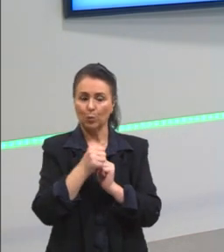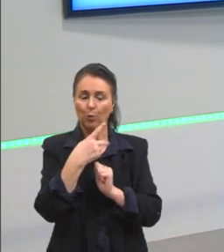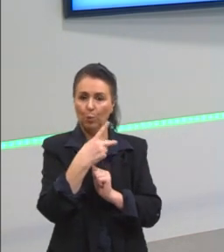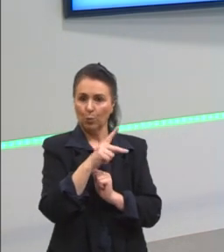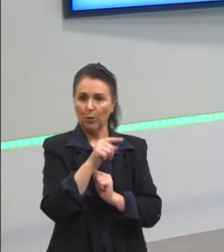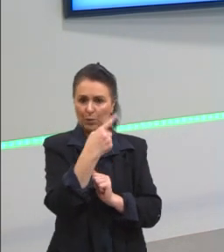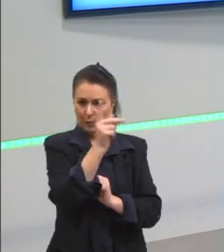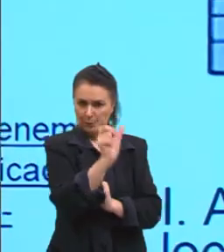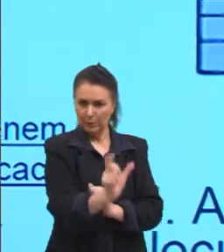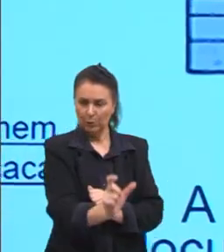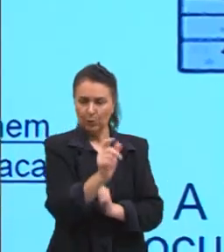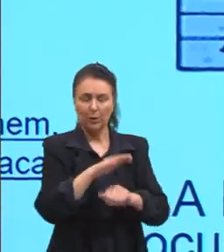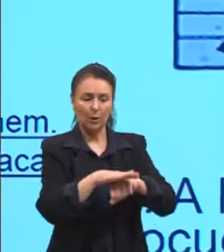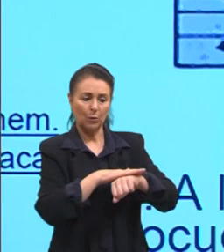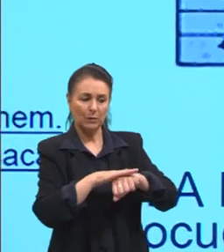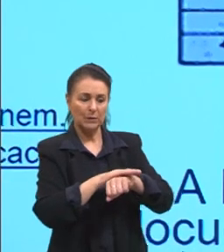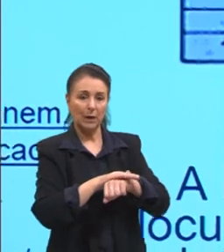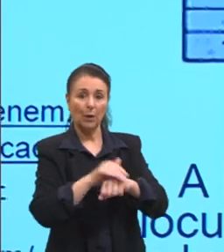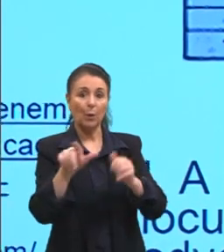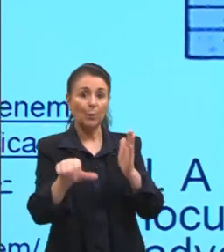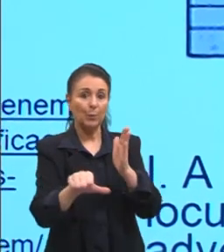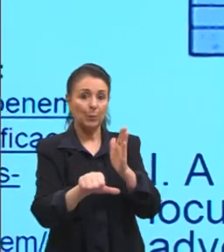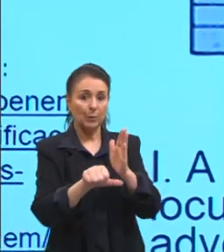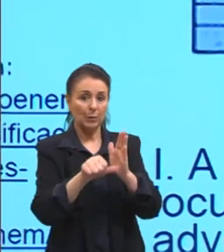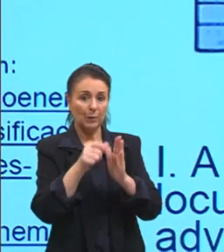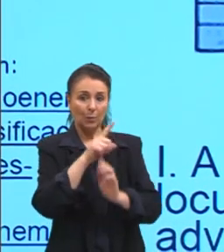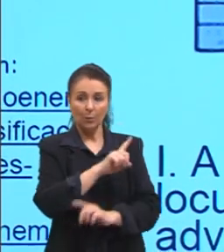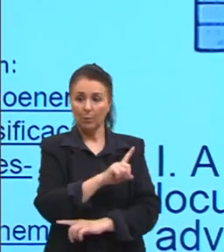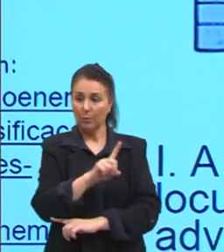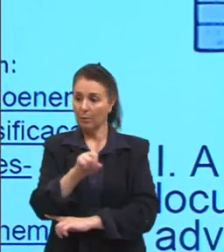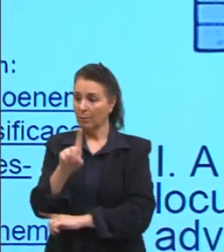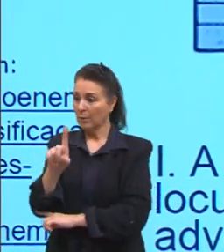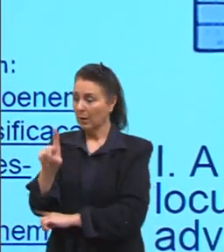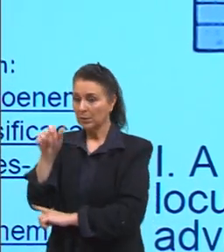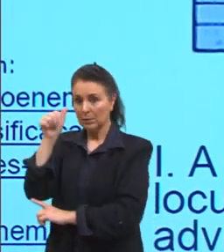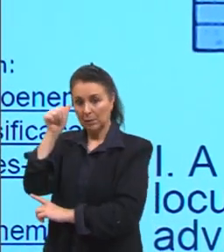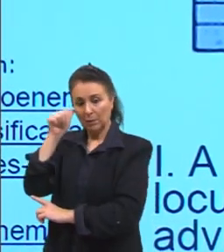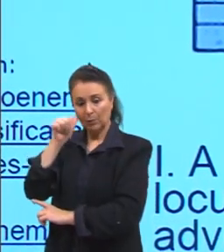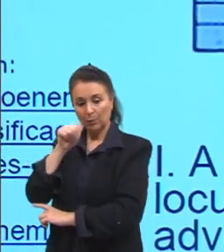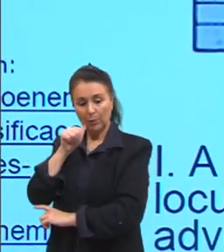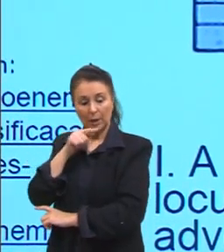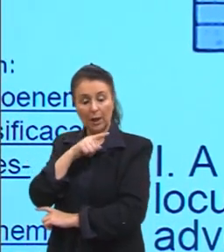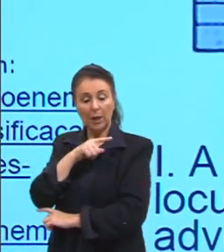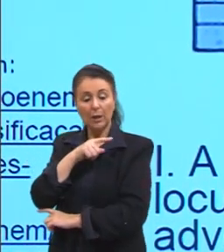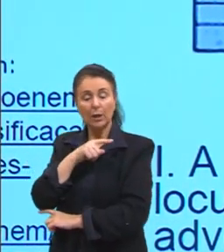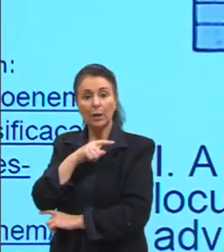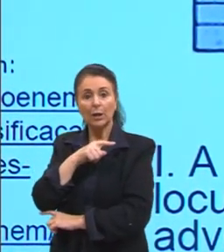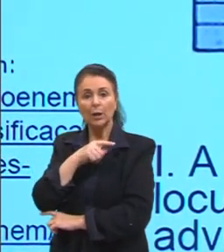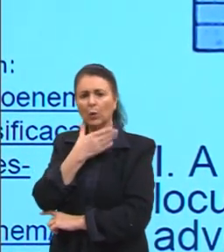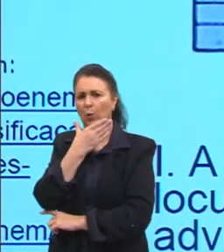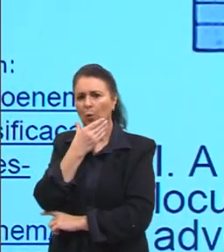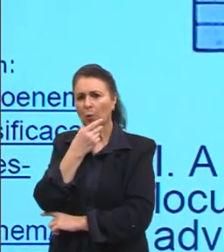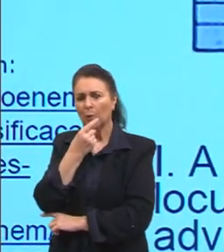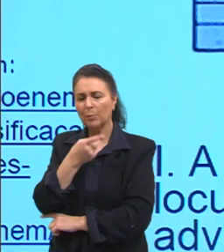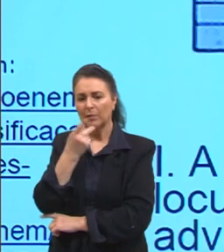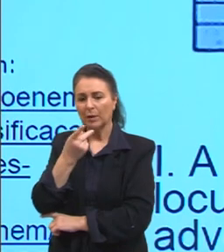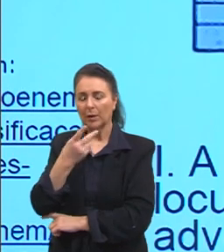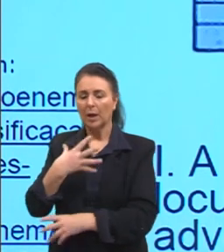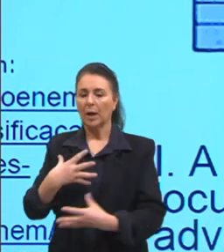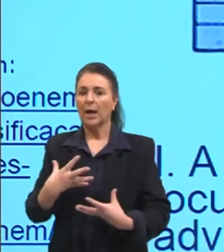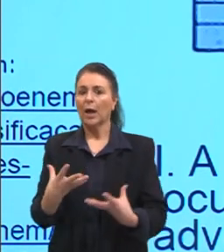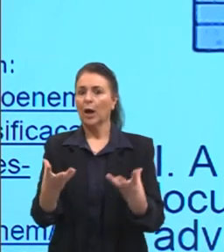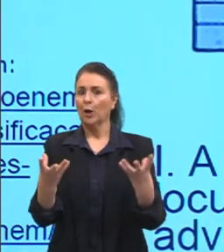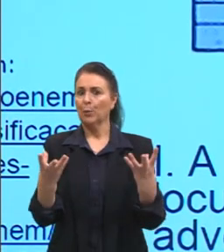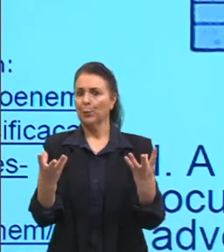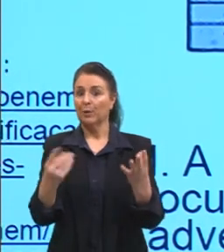E no primeiro quadrinho, passa uma mulher e o dono dele diz o seguinte. É muita areia para o